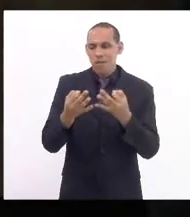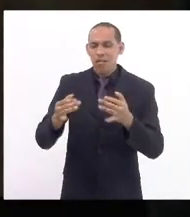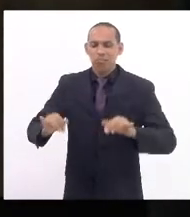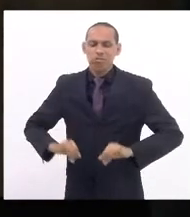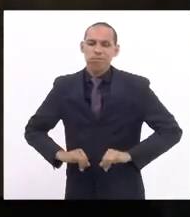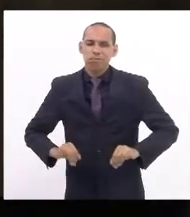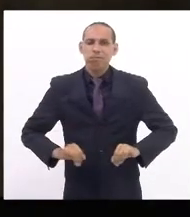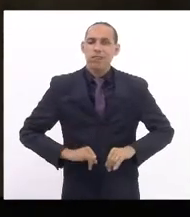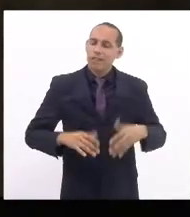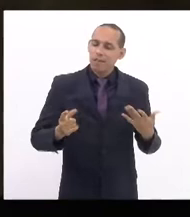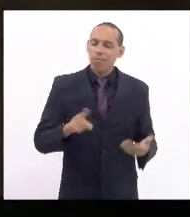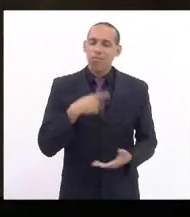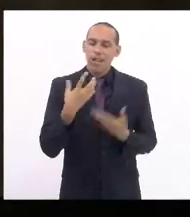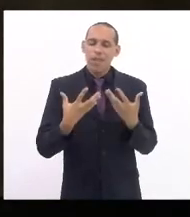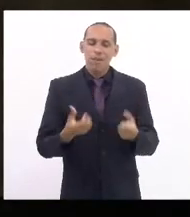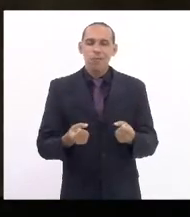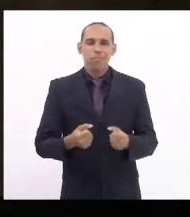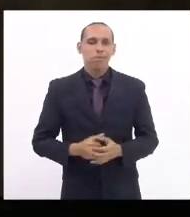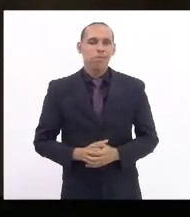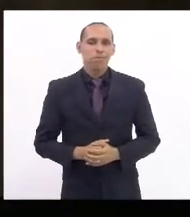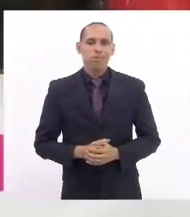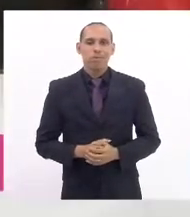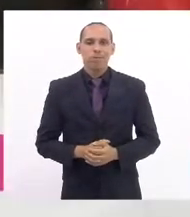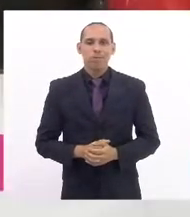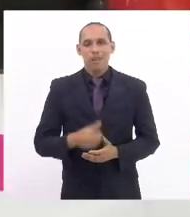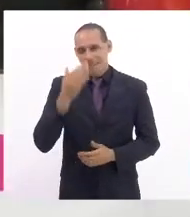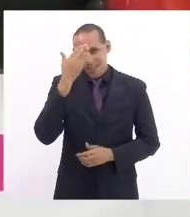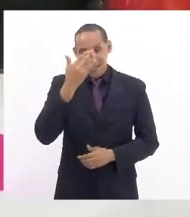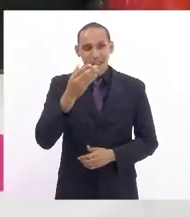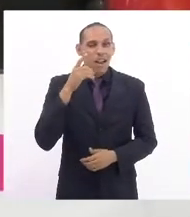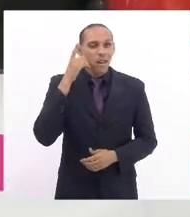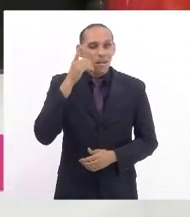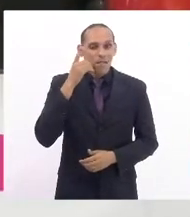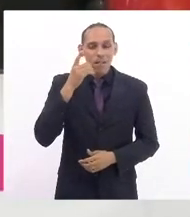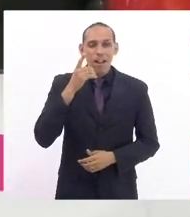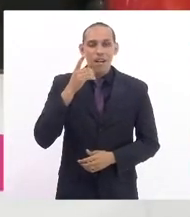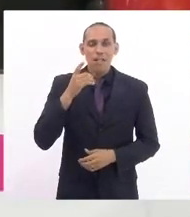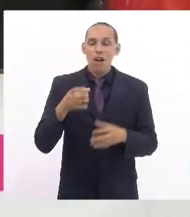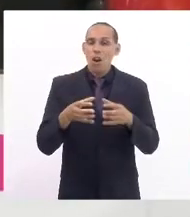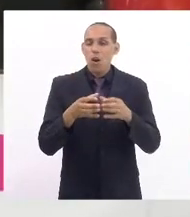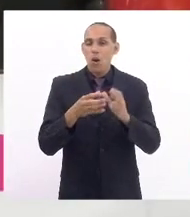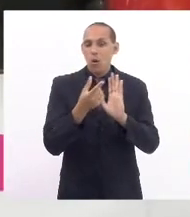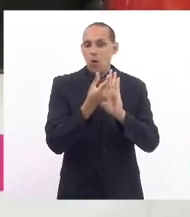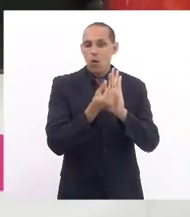nosso parecer é favorável. Obrigada, deputada. Pela Comissão de Orçamentos,